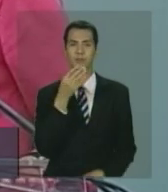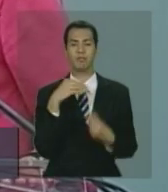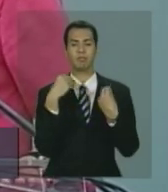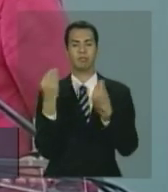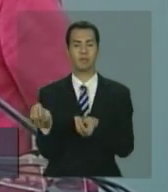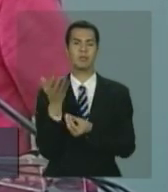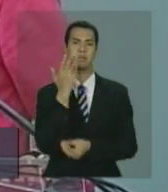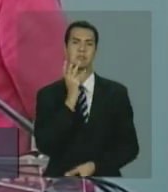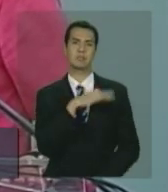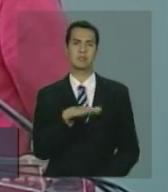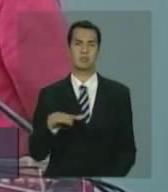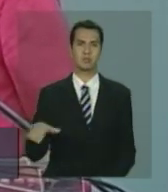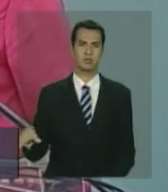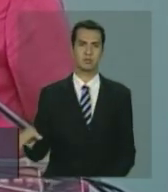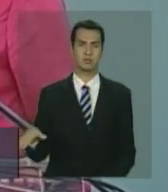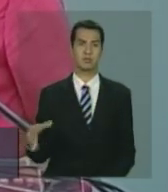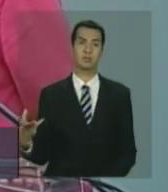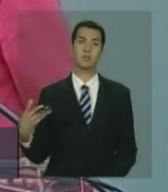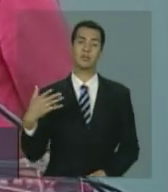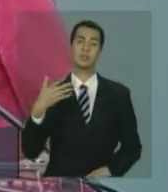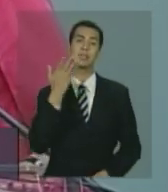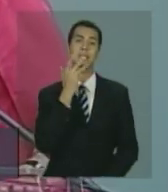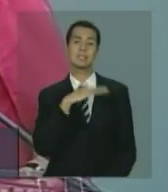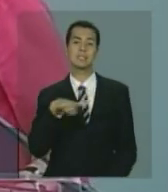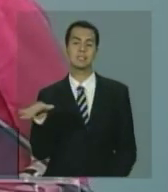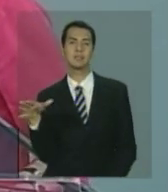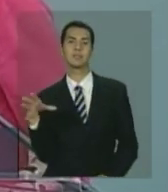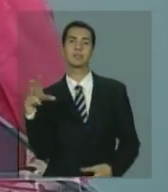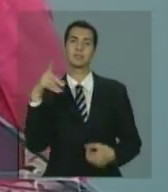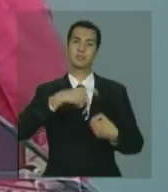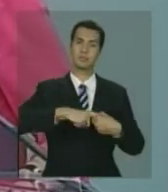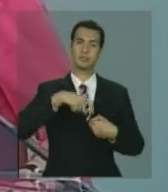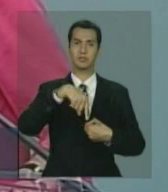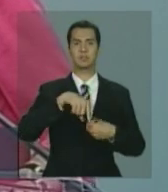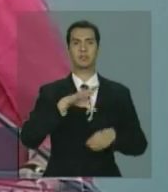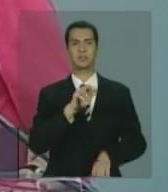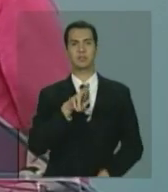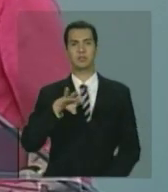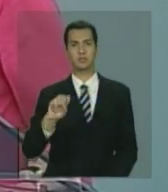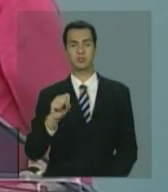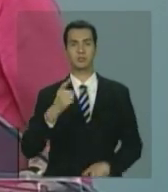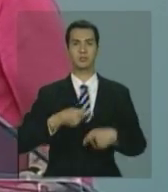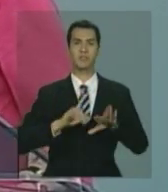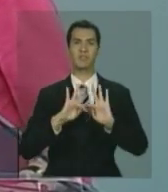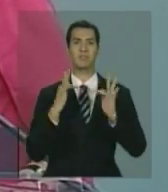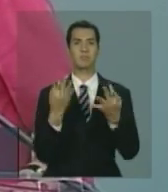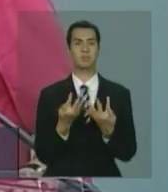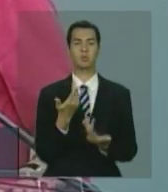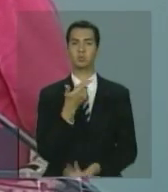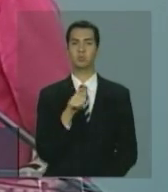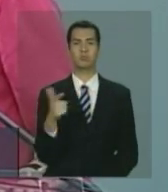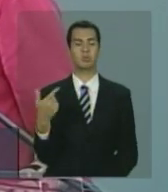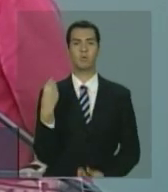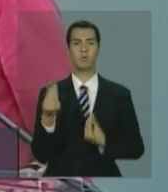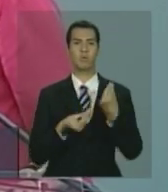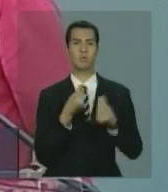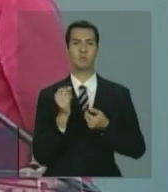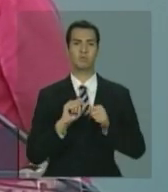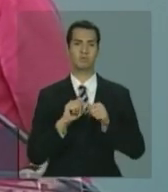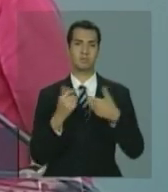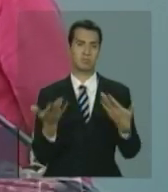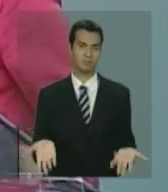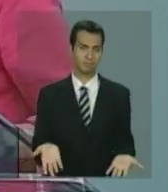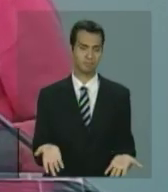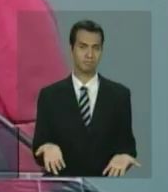as crianças dessa creche, das famílias que não têm de onde tirar os